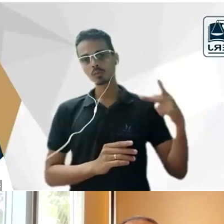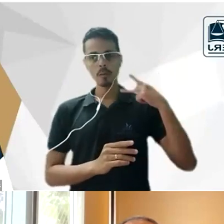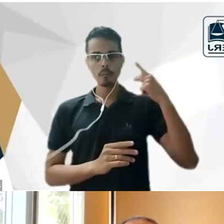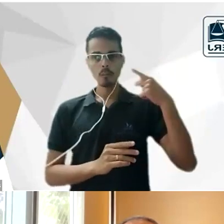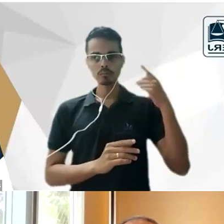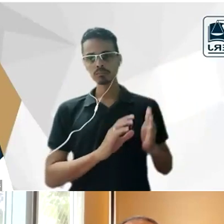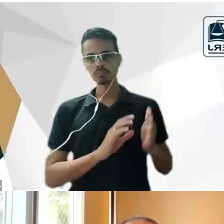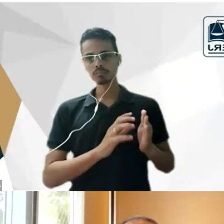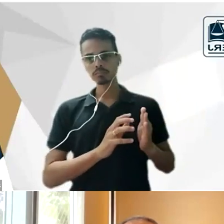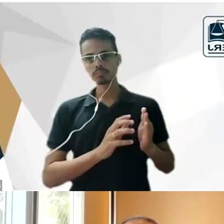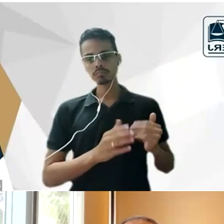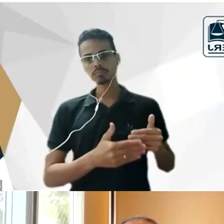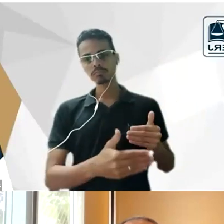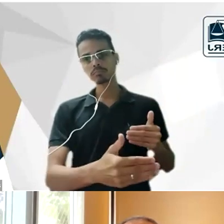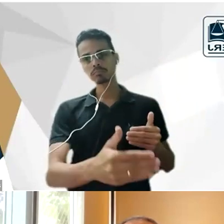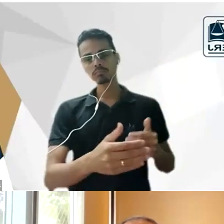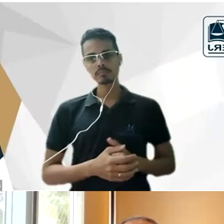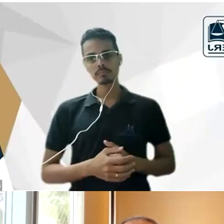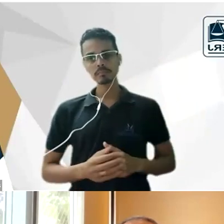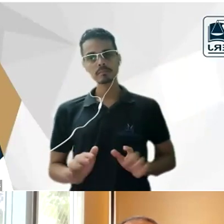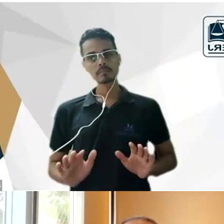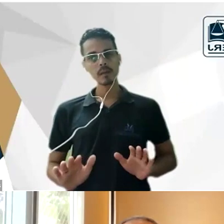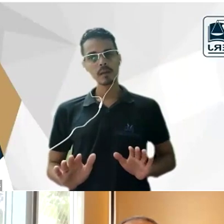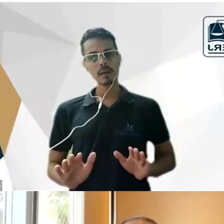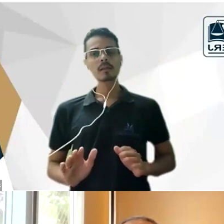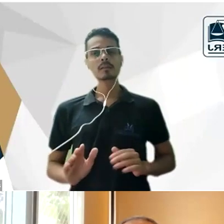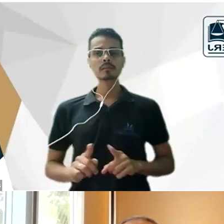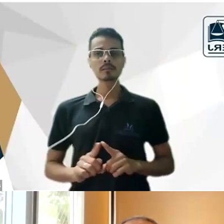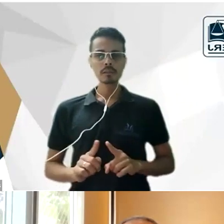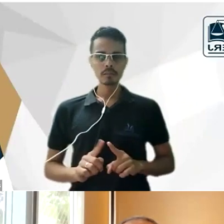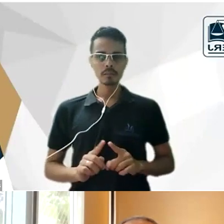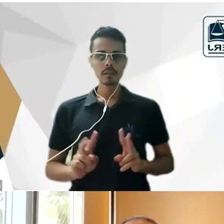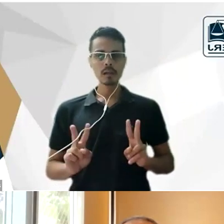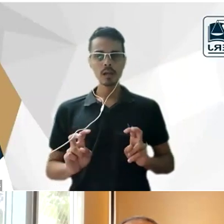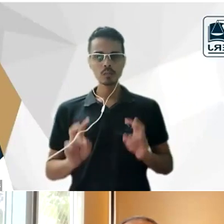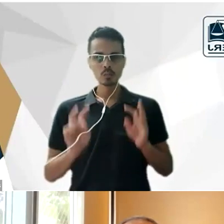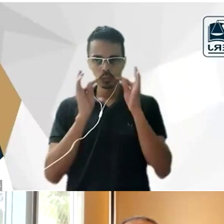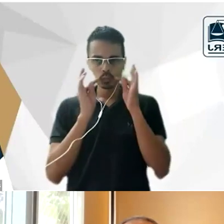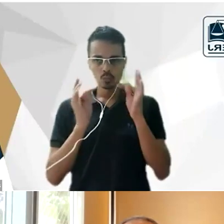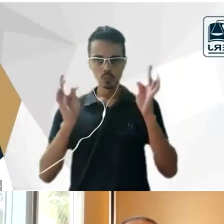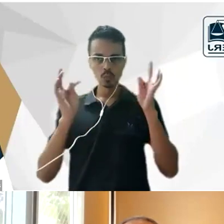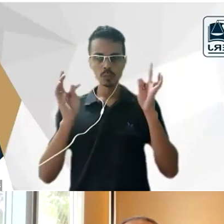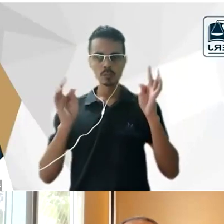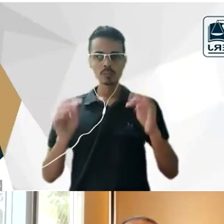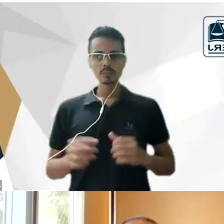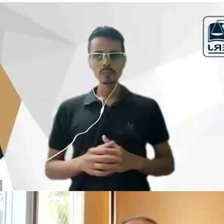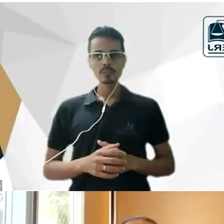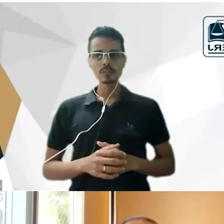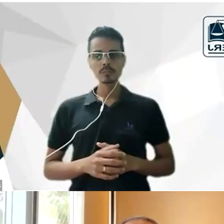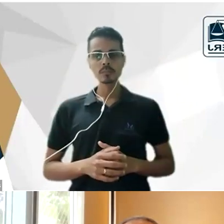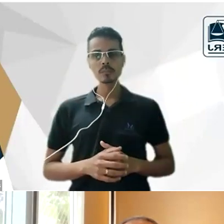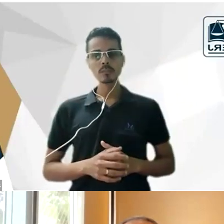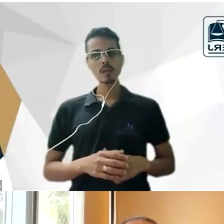por outro lado muitas das informações que nós temos sobre Tobias Barreto e das publicações se devem ao Silvio